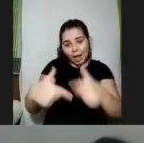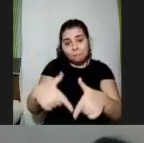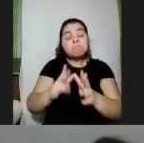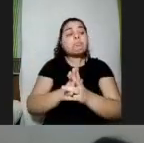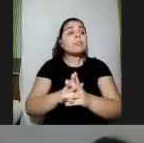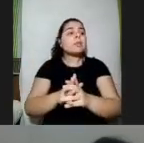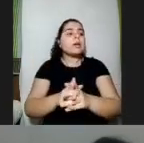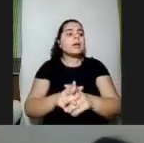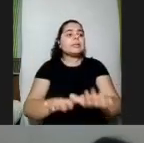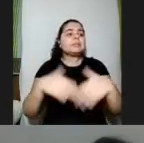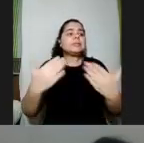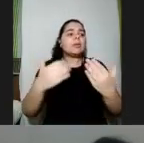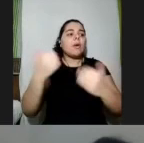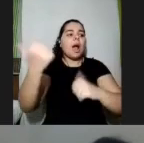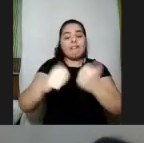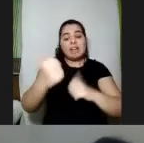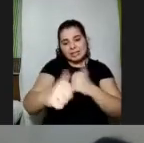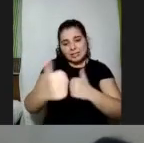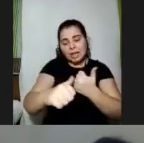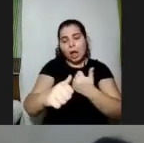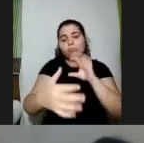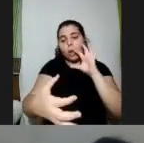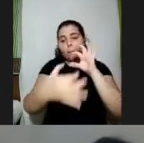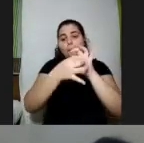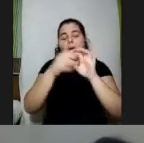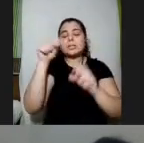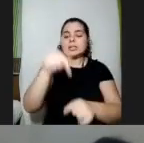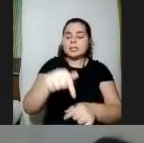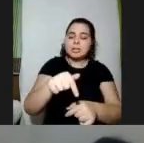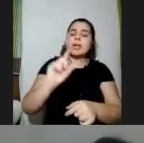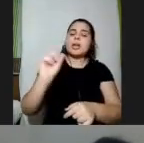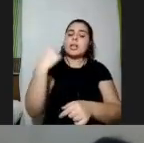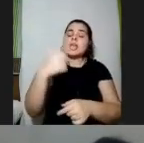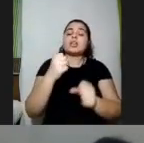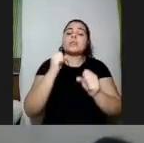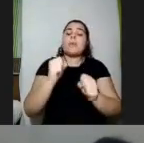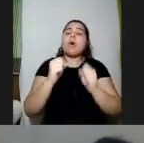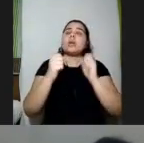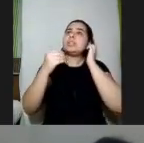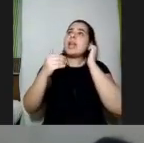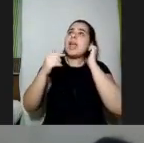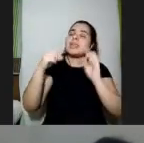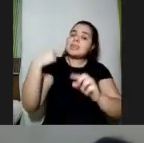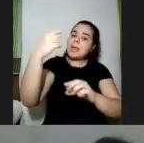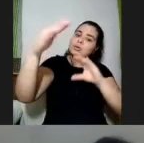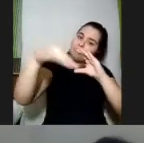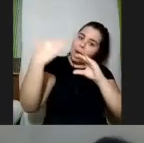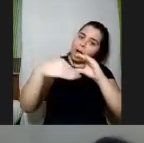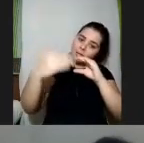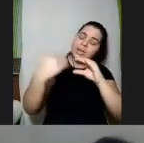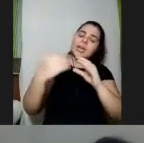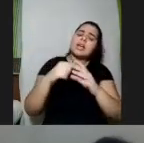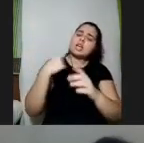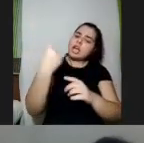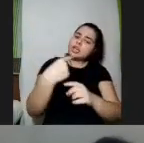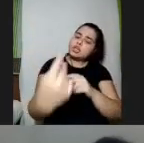a avaliação ela está muito conectada nisso e a gente pode depois se você quiser mandando mensagem e pensando